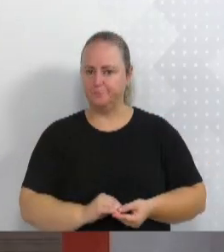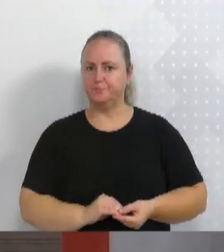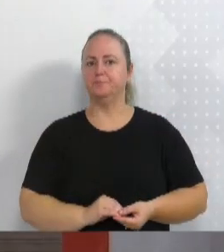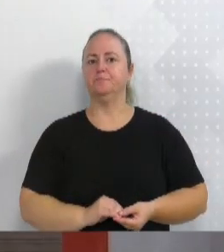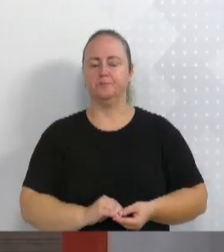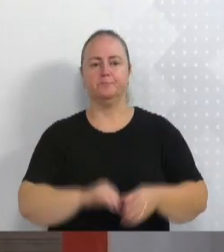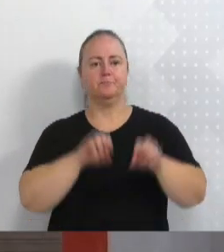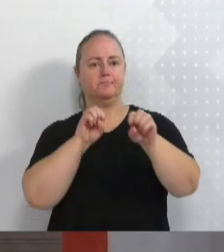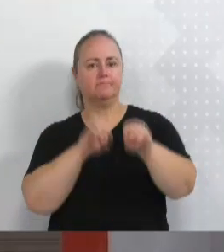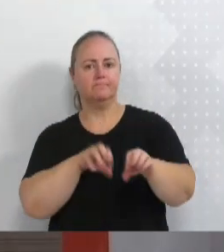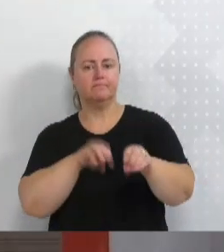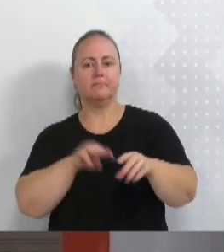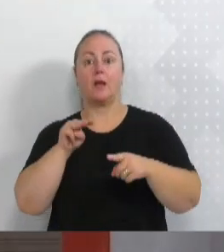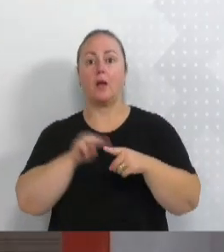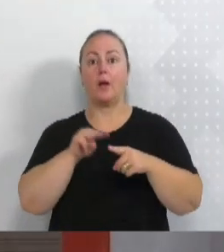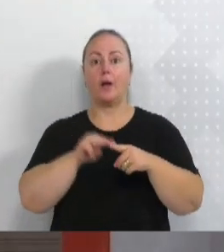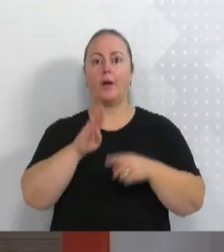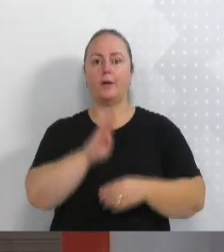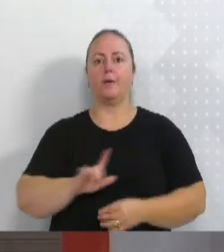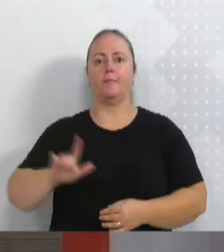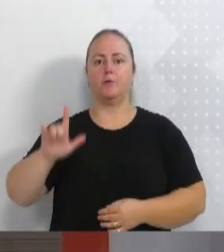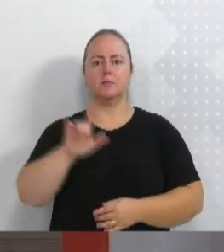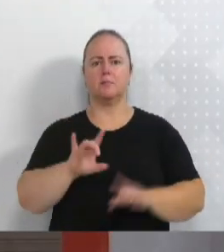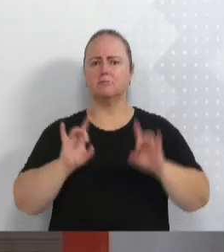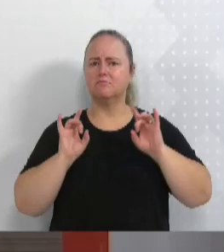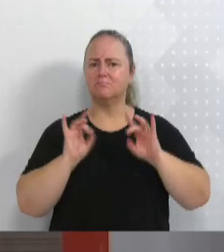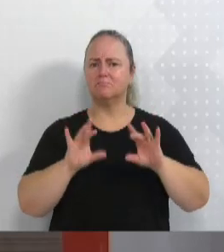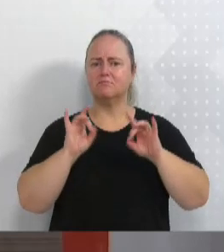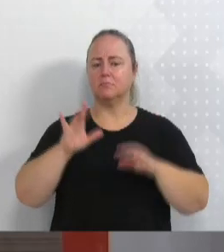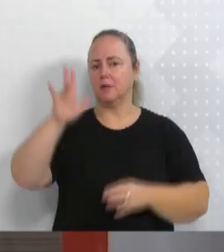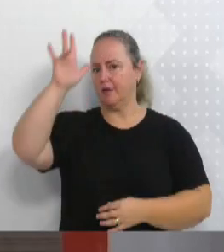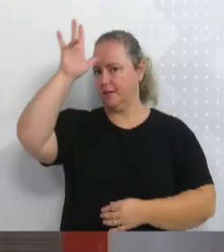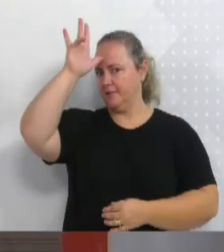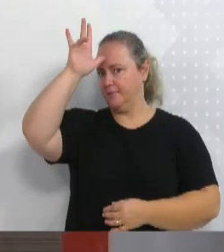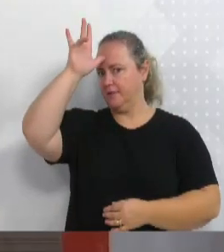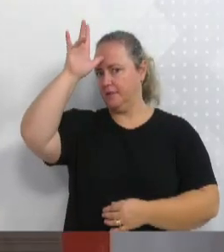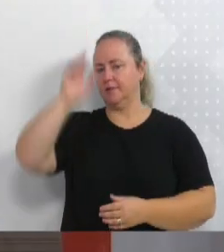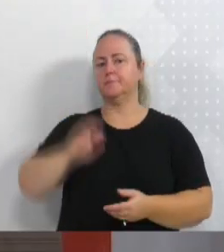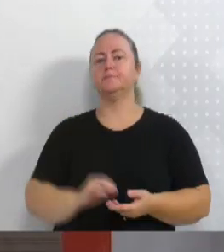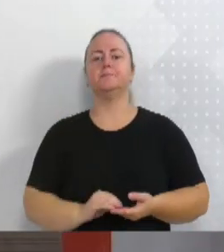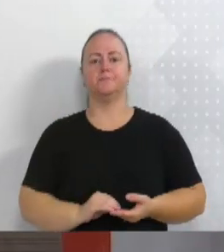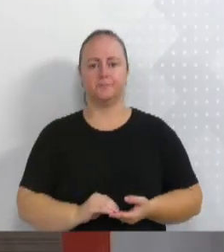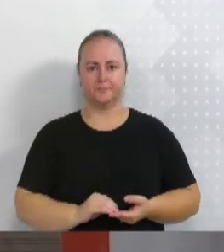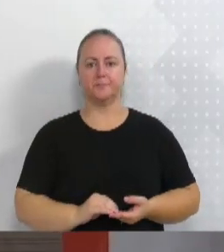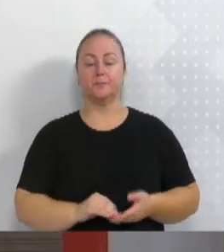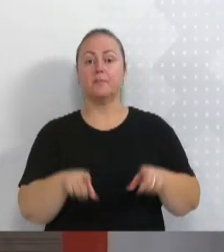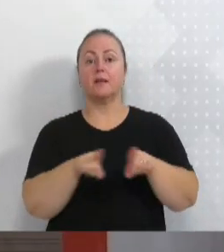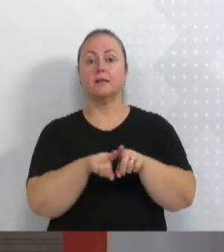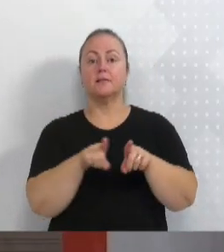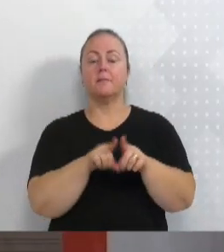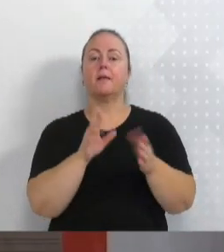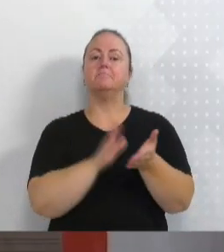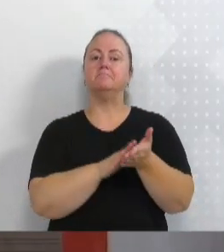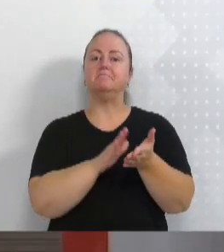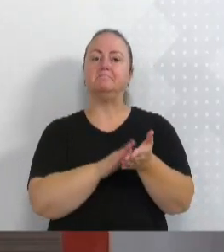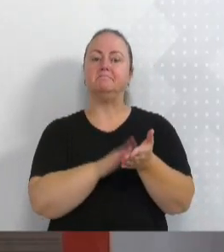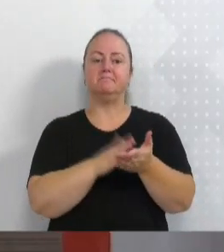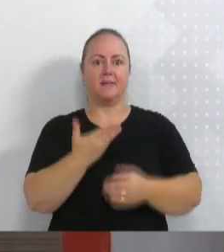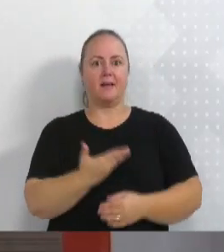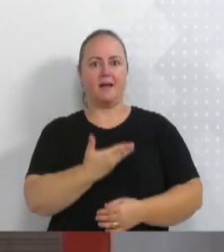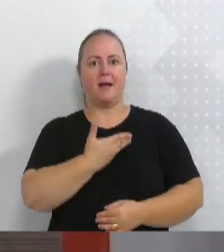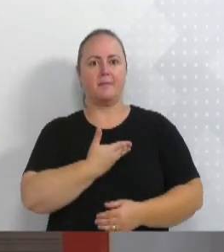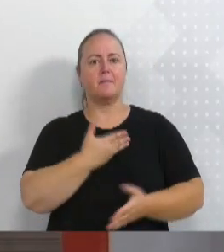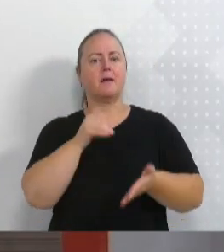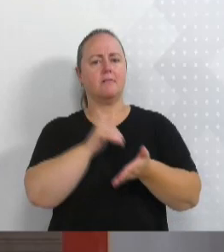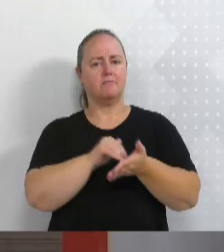do município de Blumenau, em especial na Vila Itaupava. E parabenizar também o meu amigo vereador e agora a secretária da